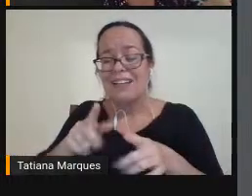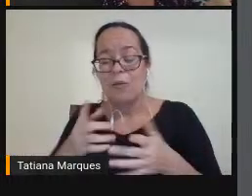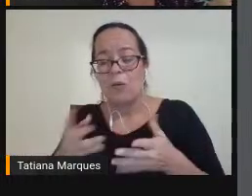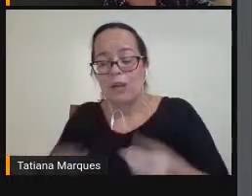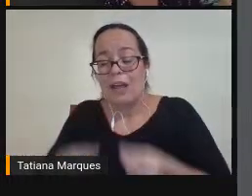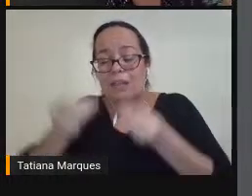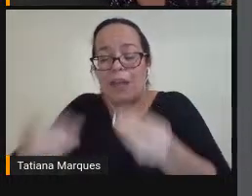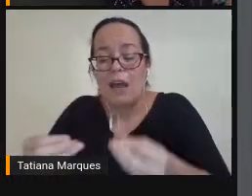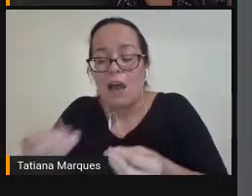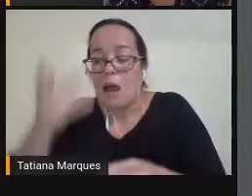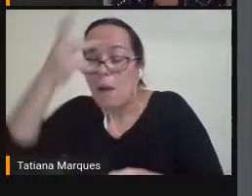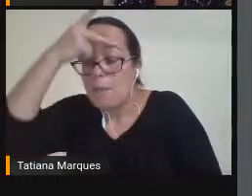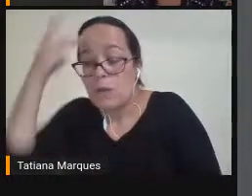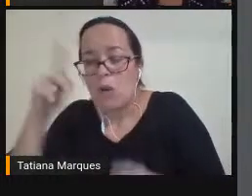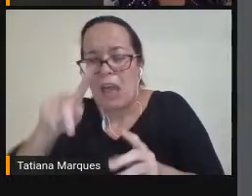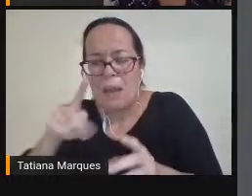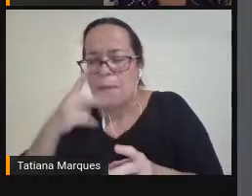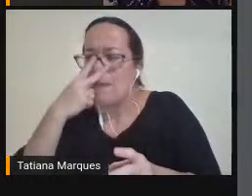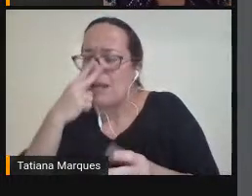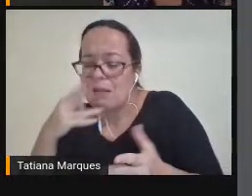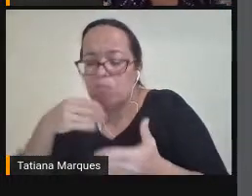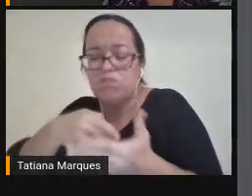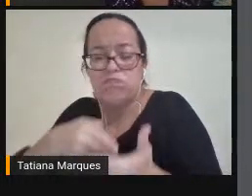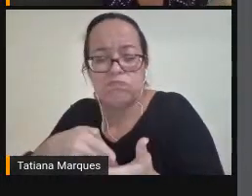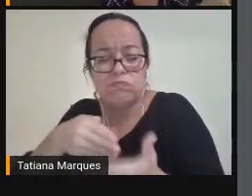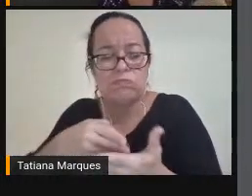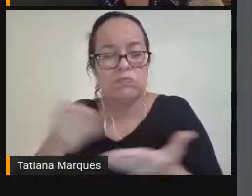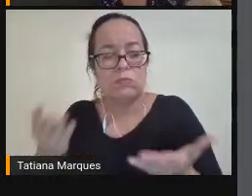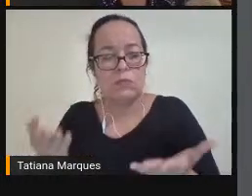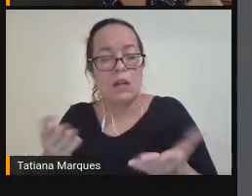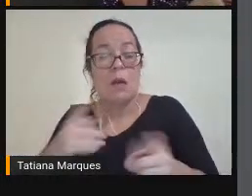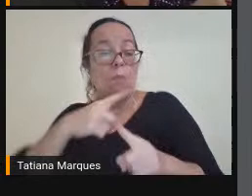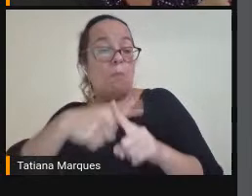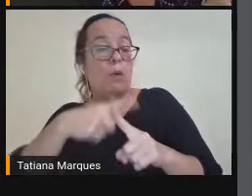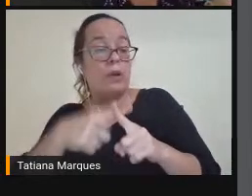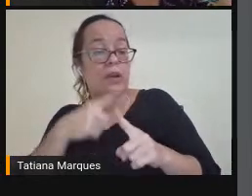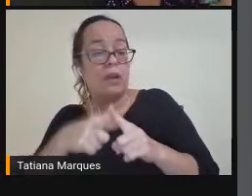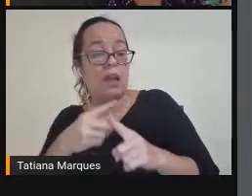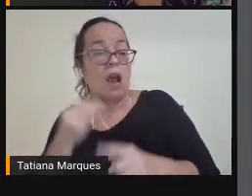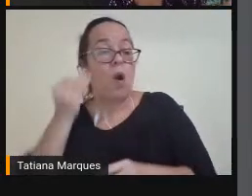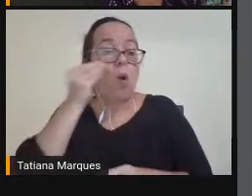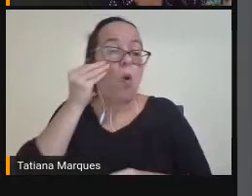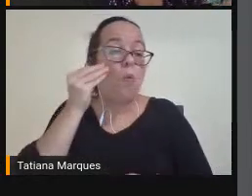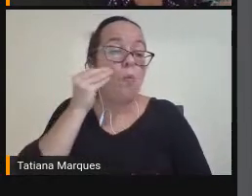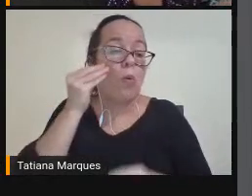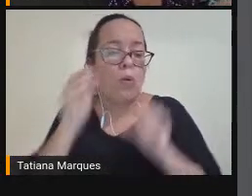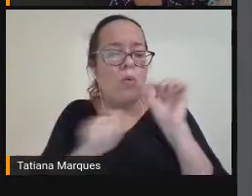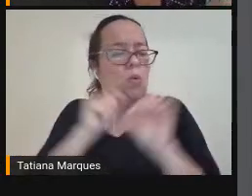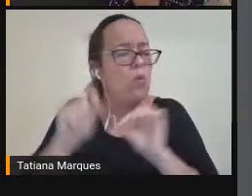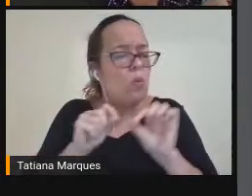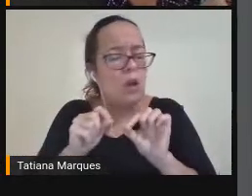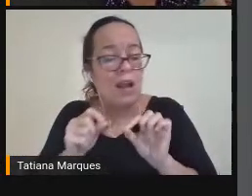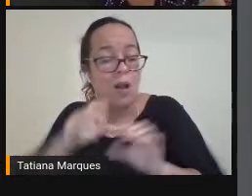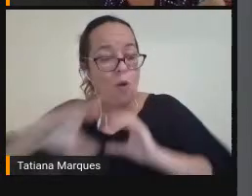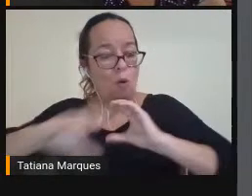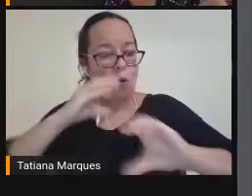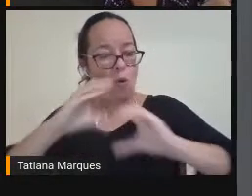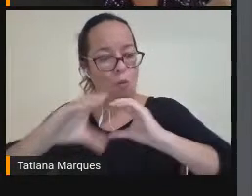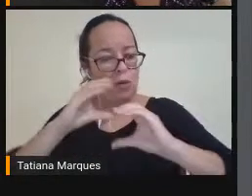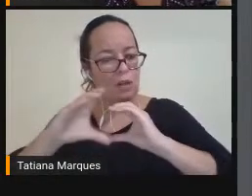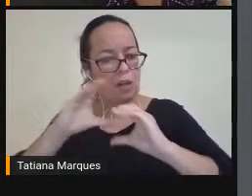Pode passar Por quê? Porque as oportunidades De comunicação